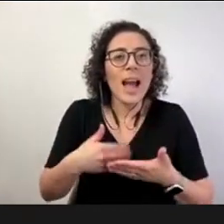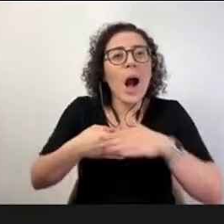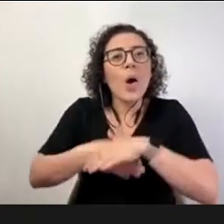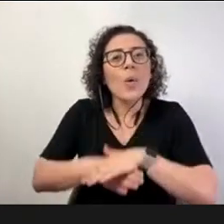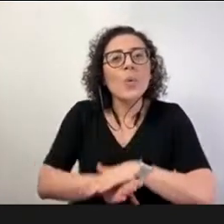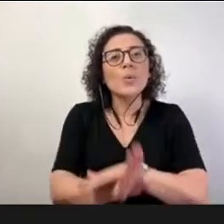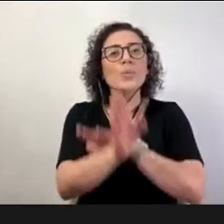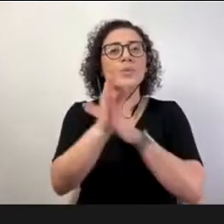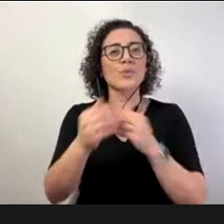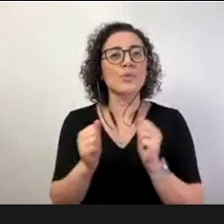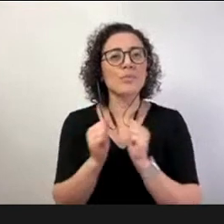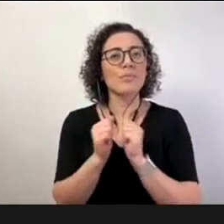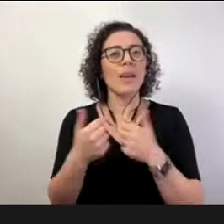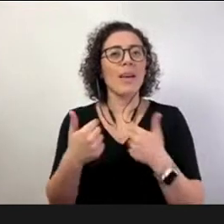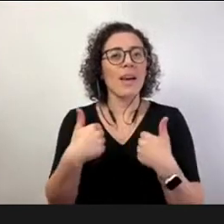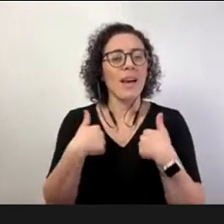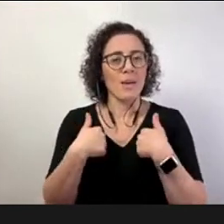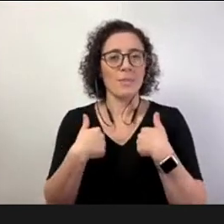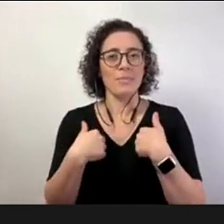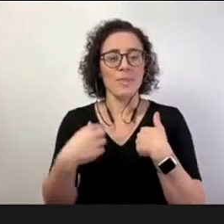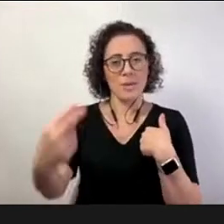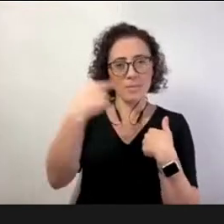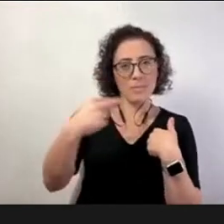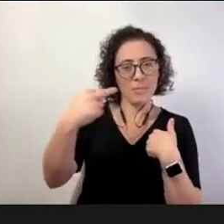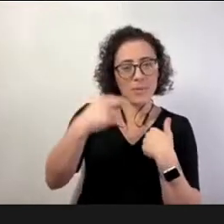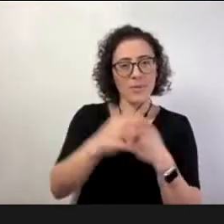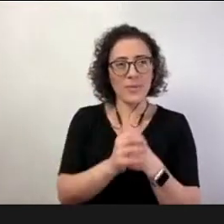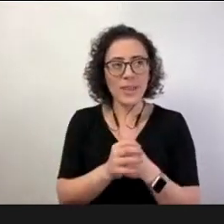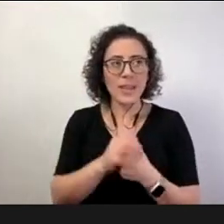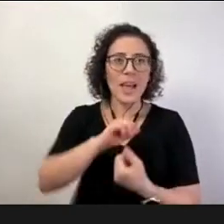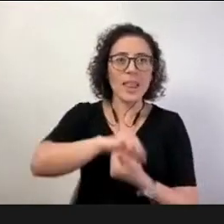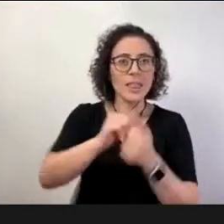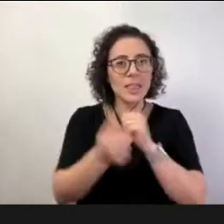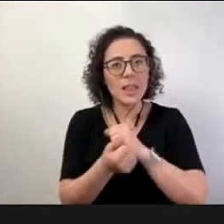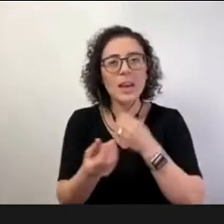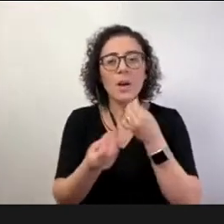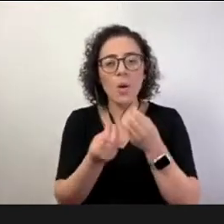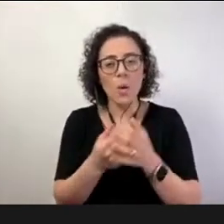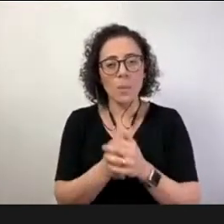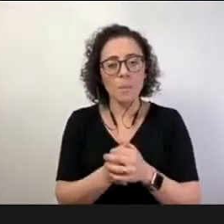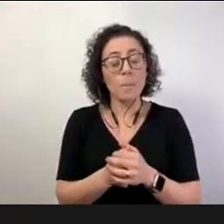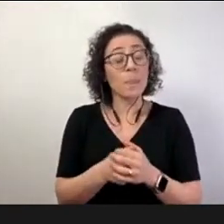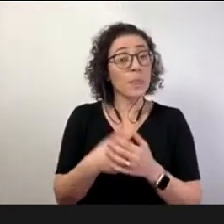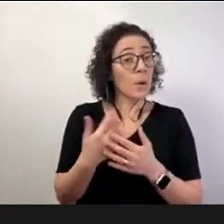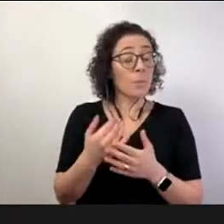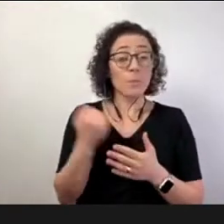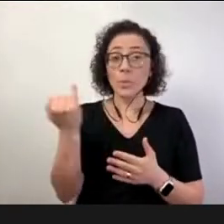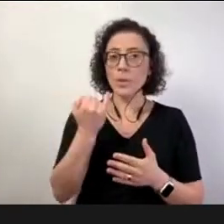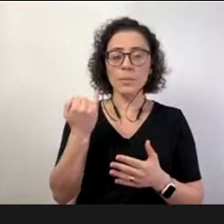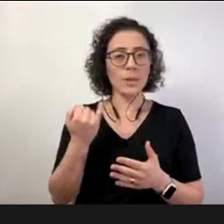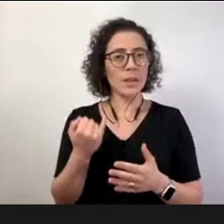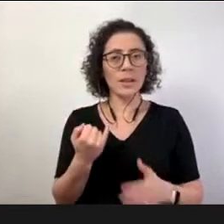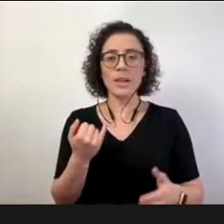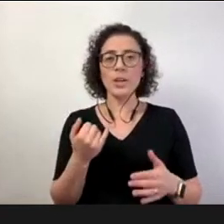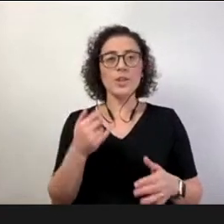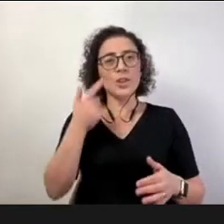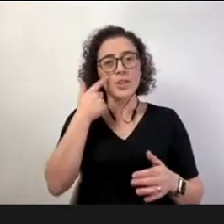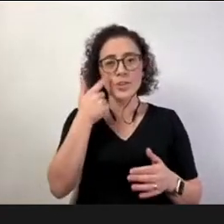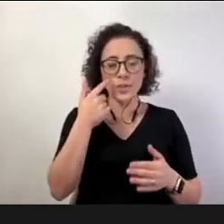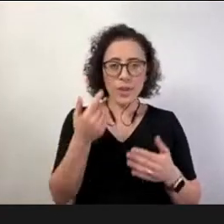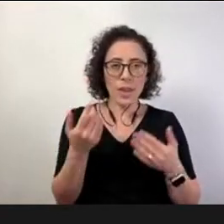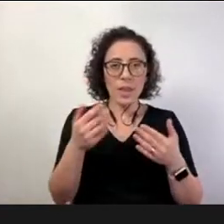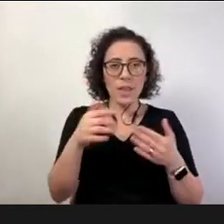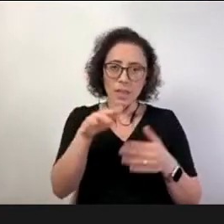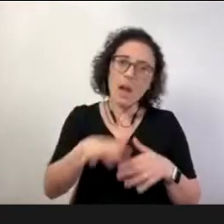de formação profissional foi tá sendo fundamental debater e aprender sobre as mudanças intensas que a gente tá vendo no mundo do trabalho vendo e